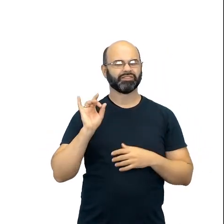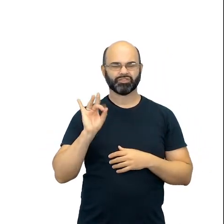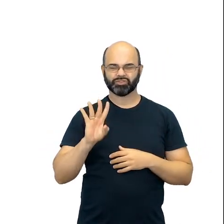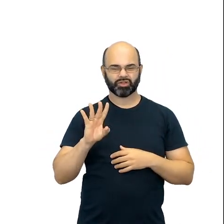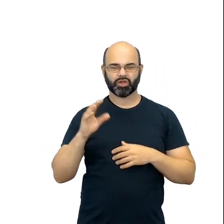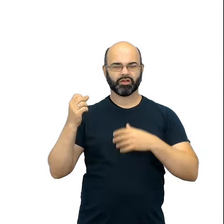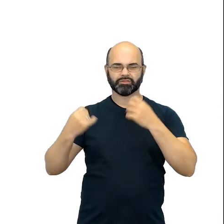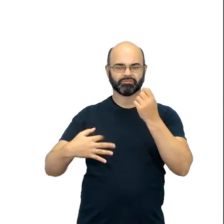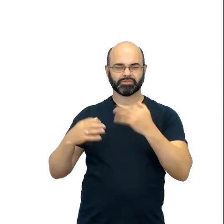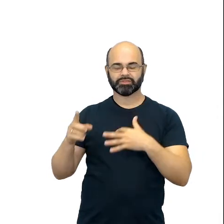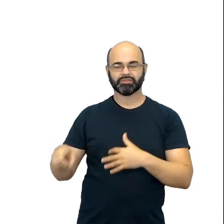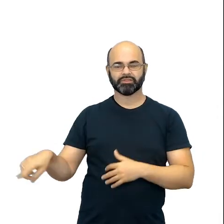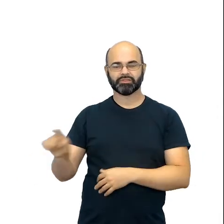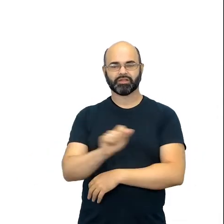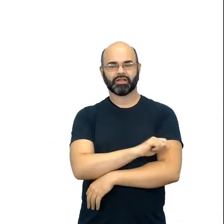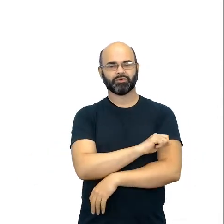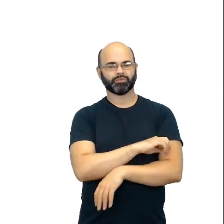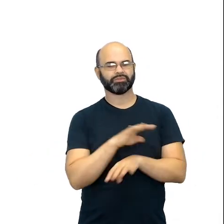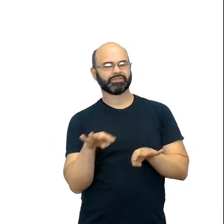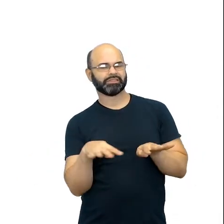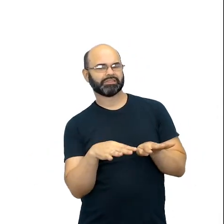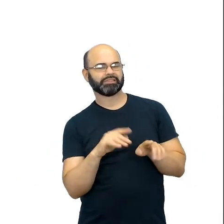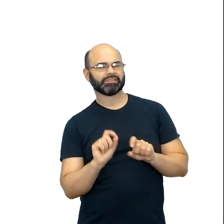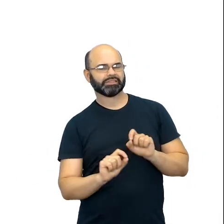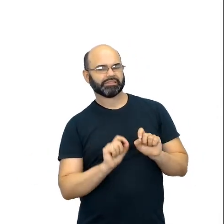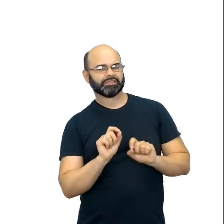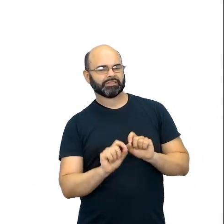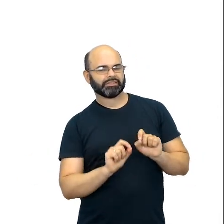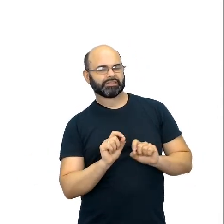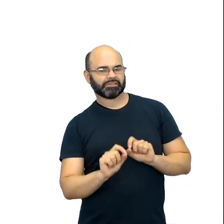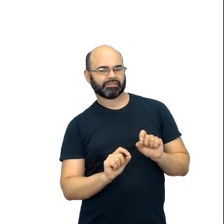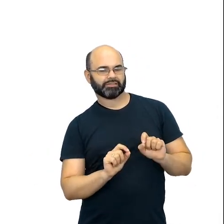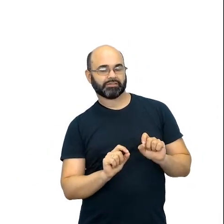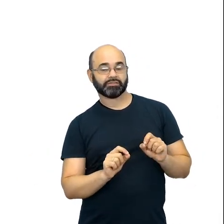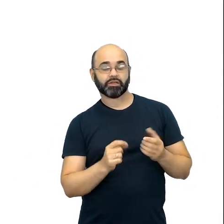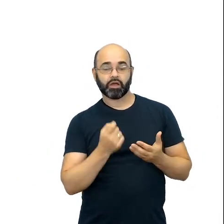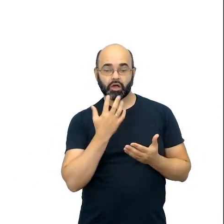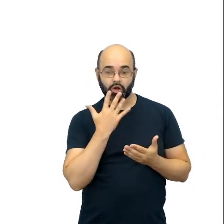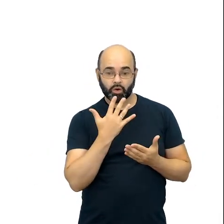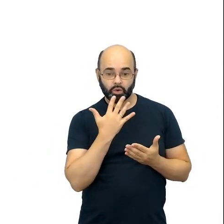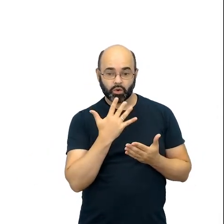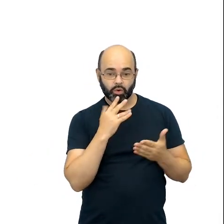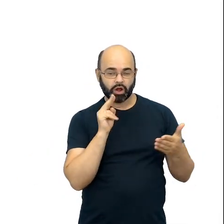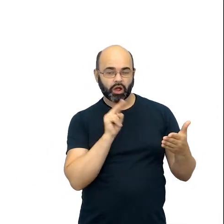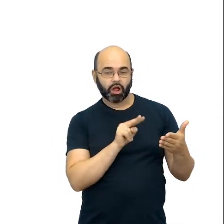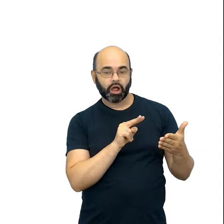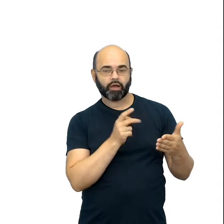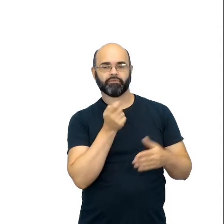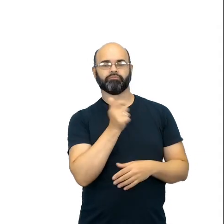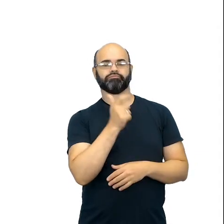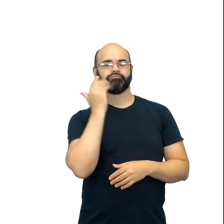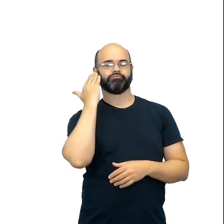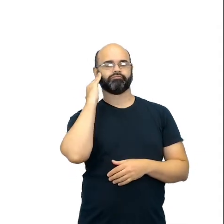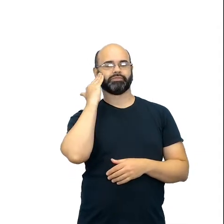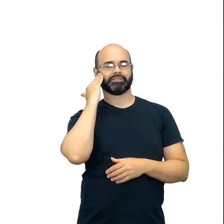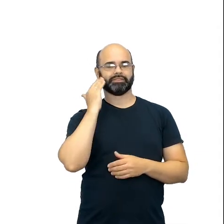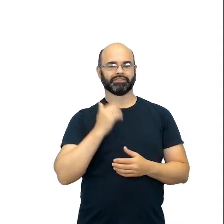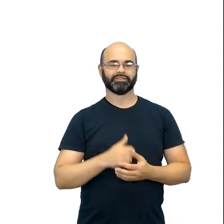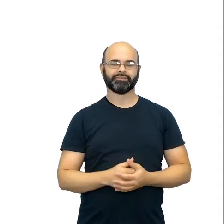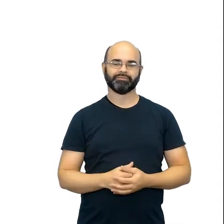identificação visual. Já no pH, eu já vejo que ele consegue uma identificação visual. Então, ir para o